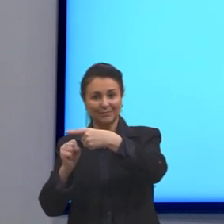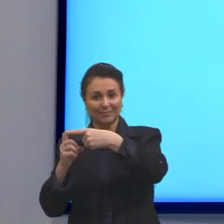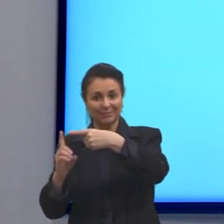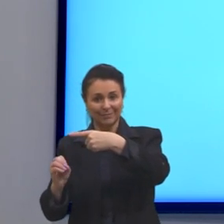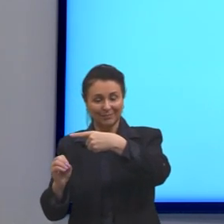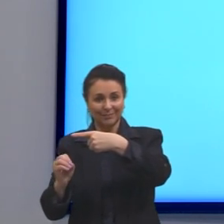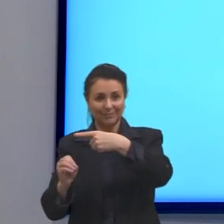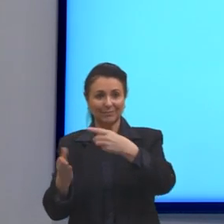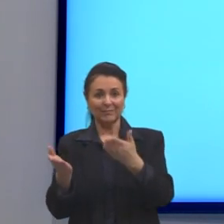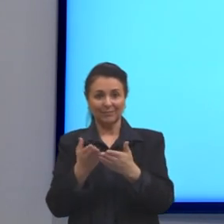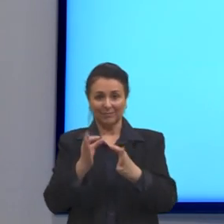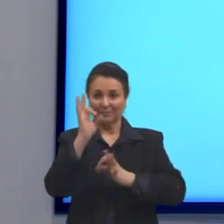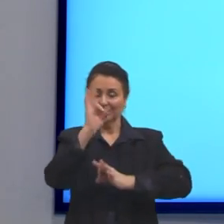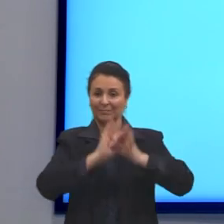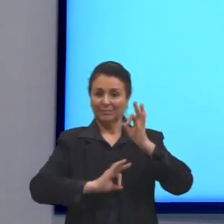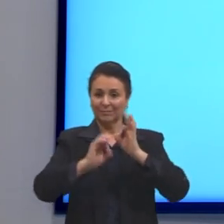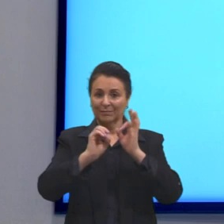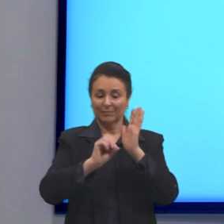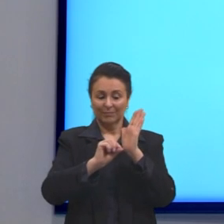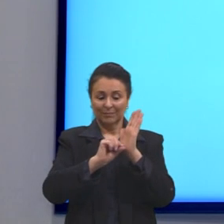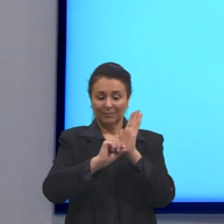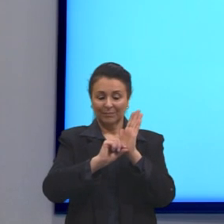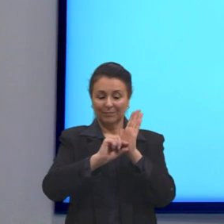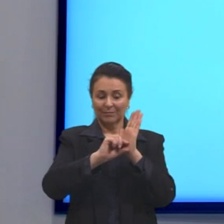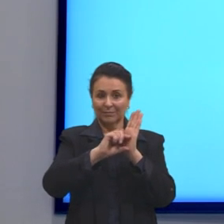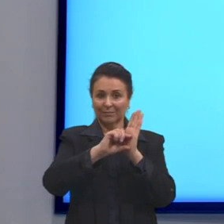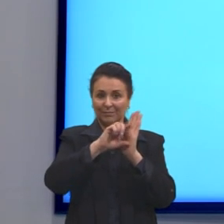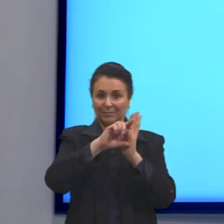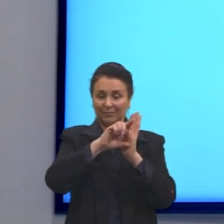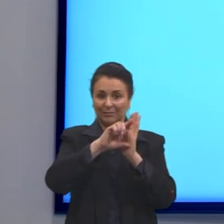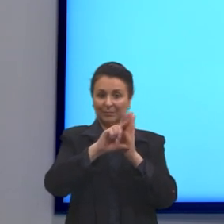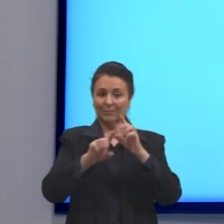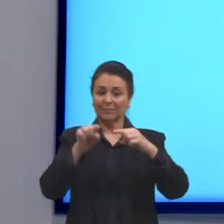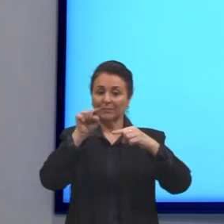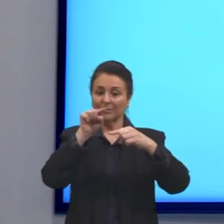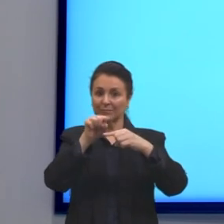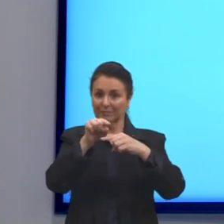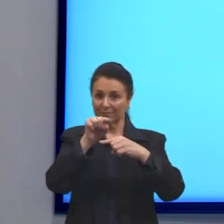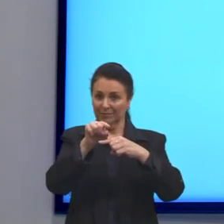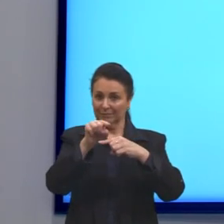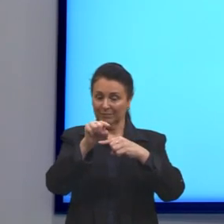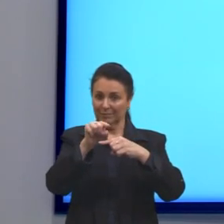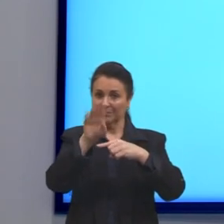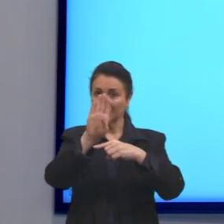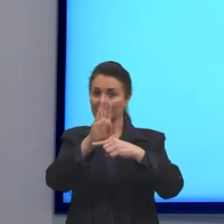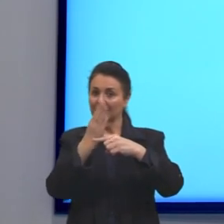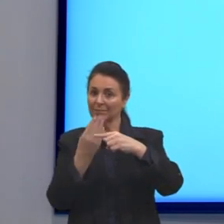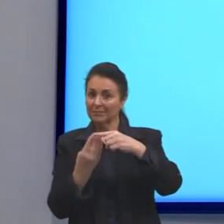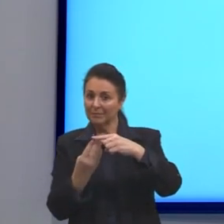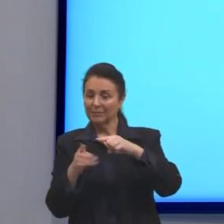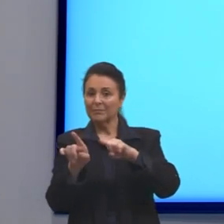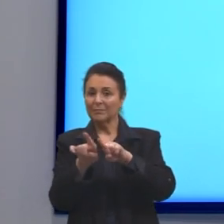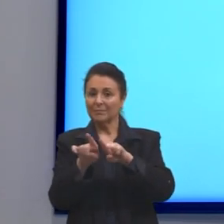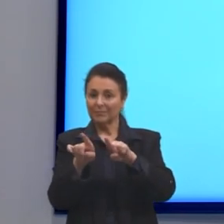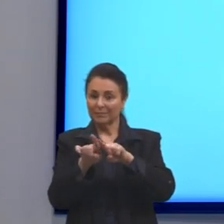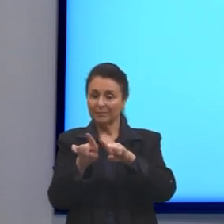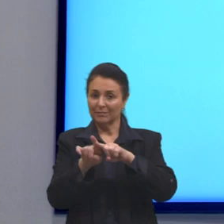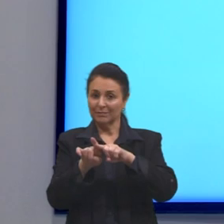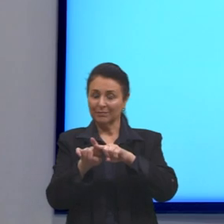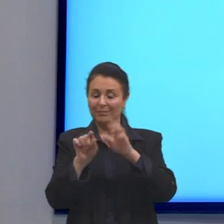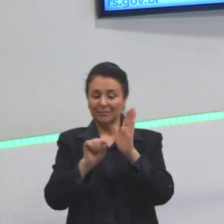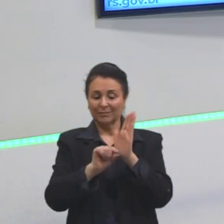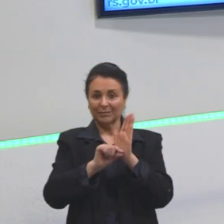menor para o maior numerador. Assim, as frações também estão escritas na forma